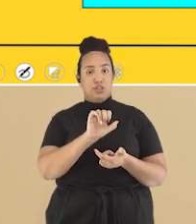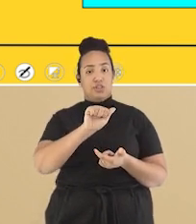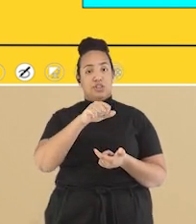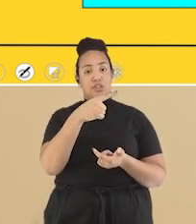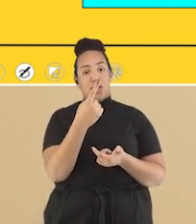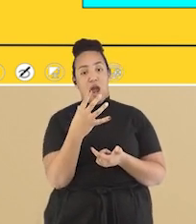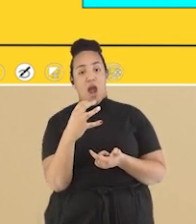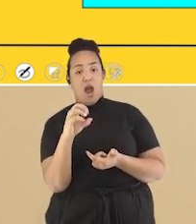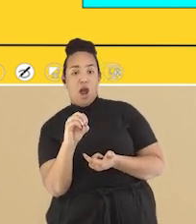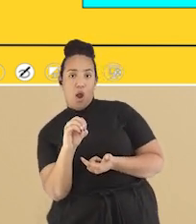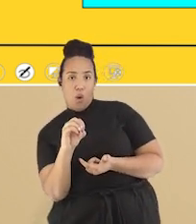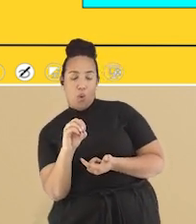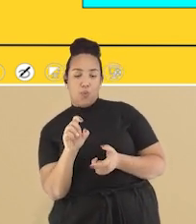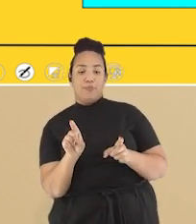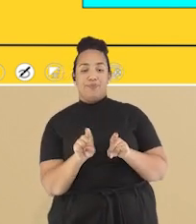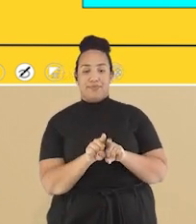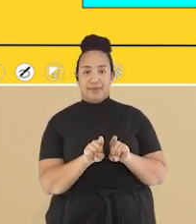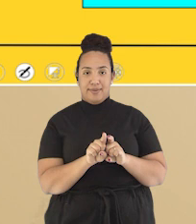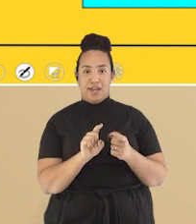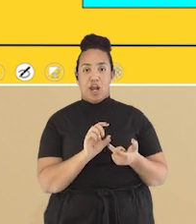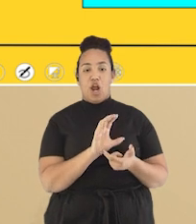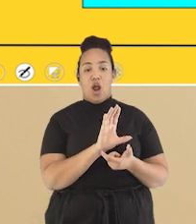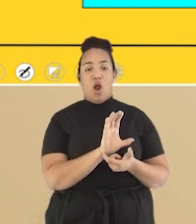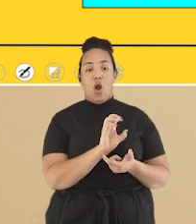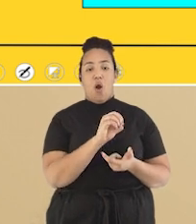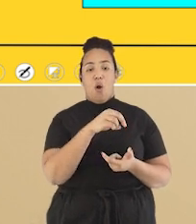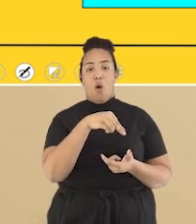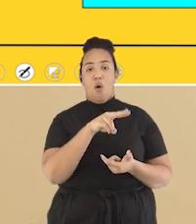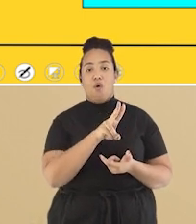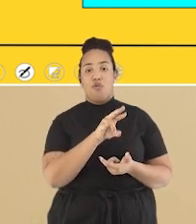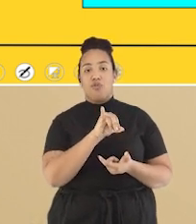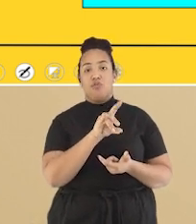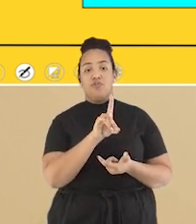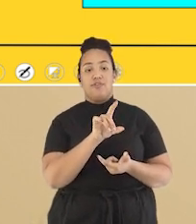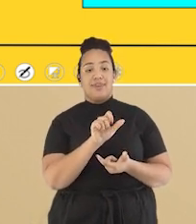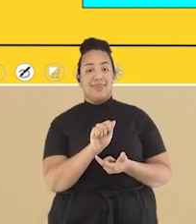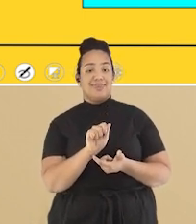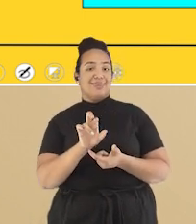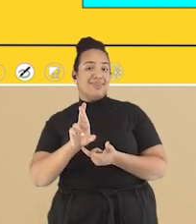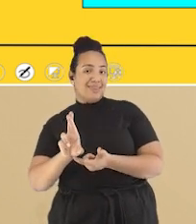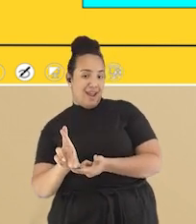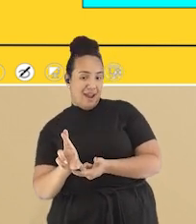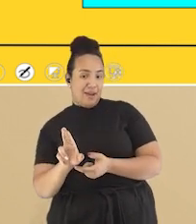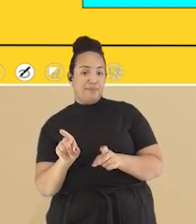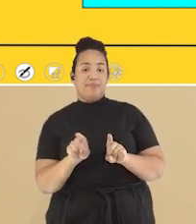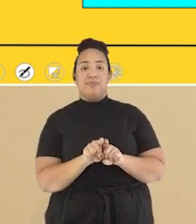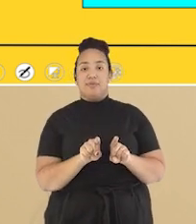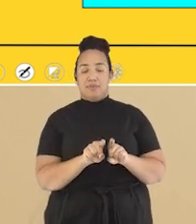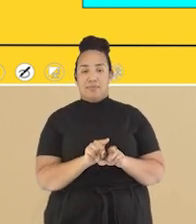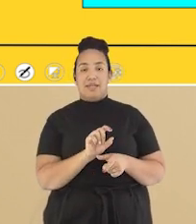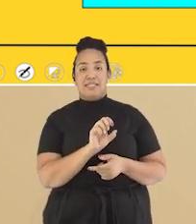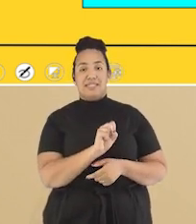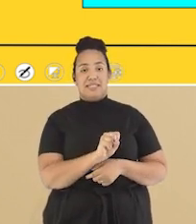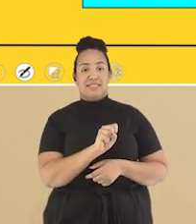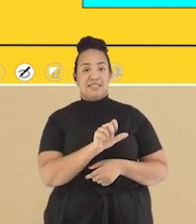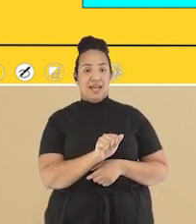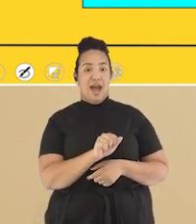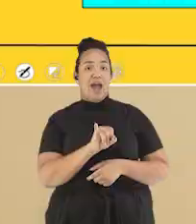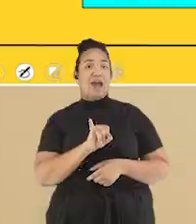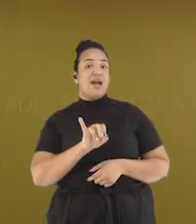Convidar Também na última sílaba E sair Também é uma oxítona